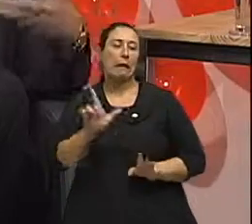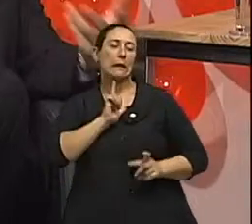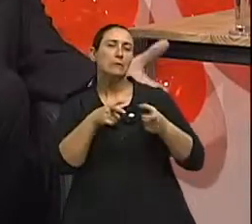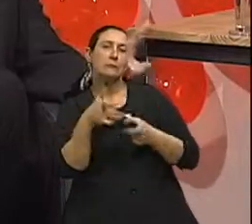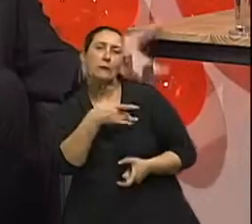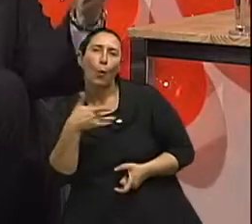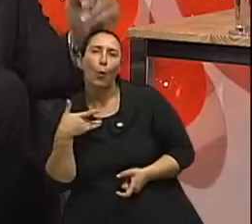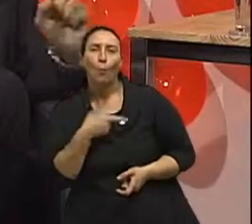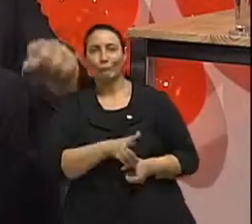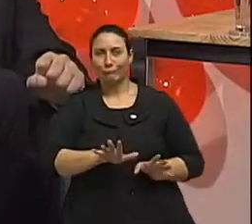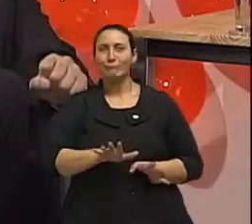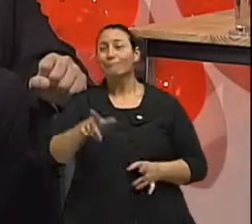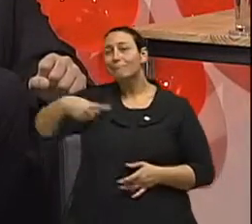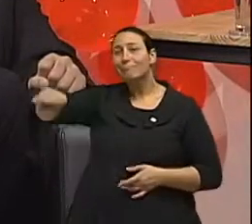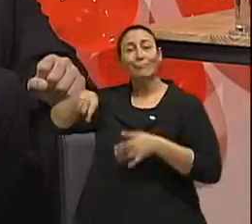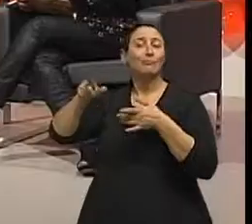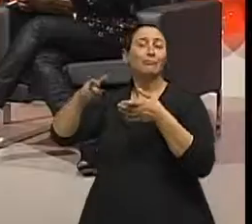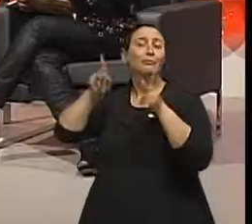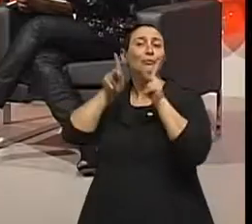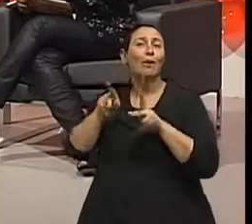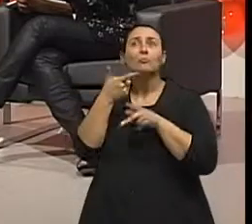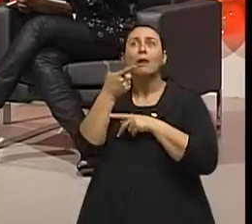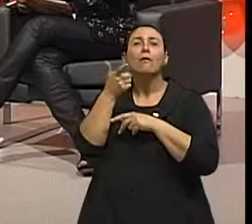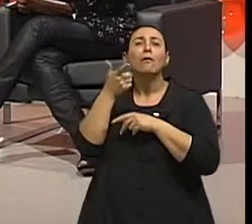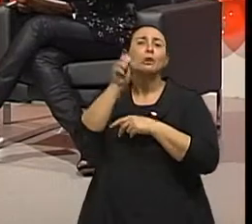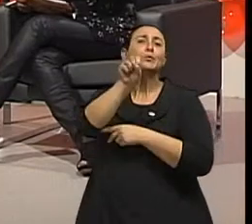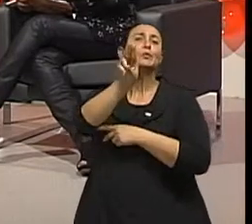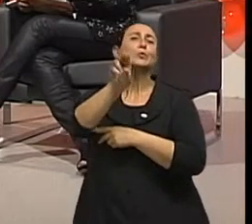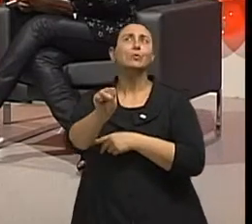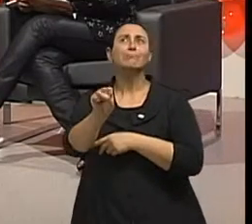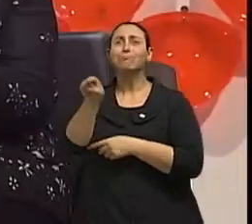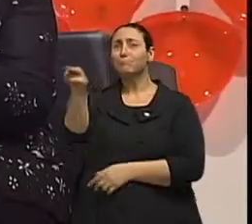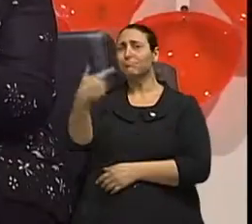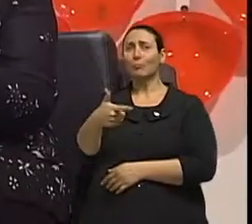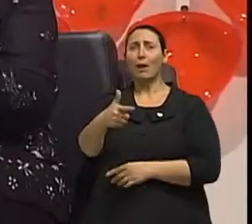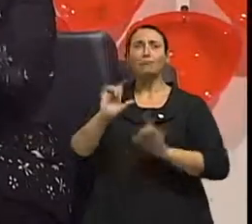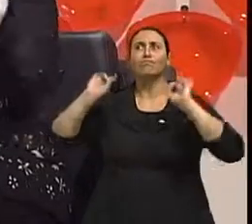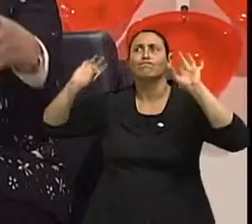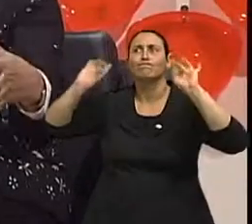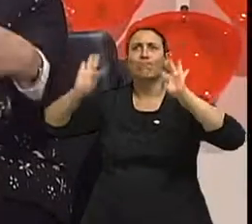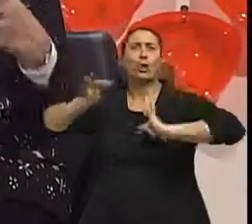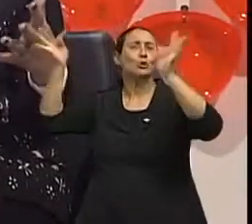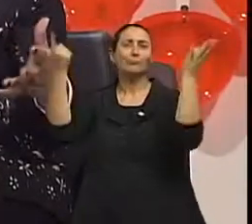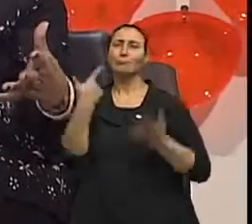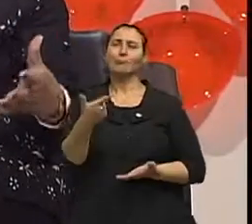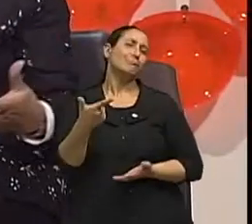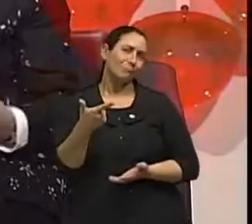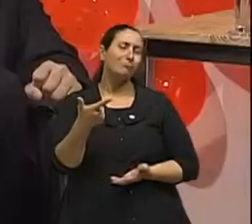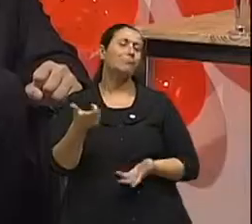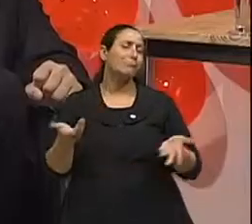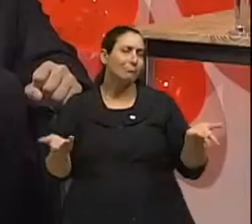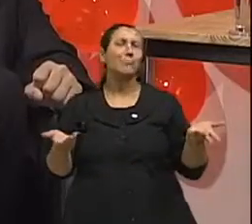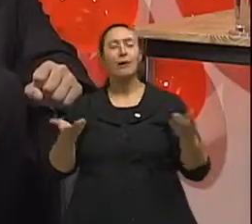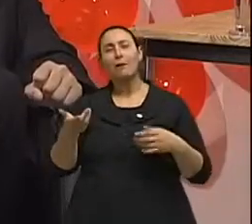ou tem muito recurso, porque são realmente tratamentos muito Mas é uma caminhada. O importante é que já se tem isso aqui também. Claro. E é uma caminhada para ter esse acesso. E a